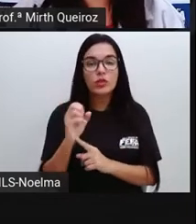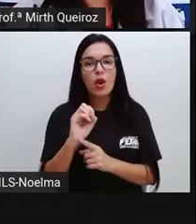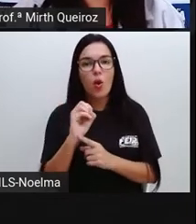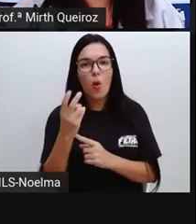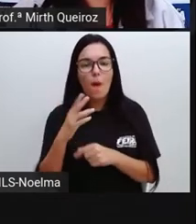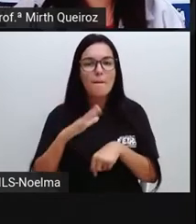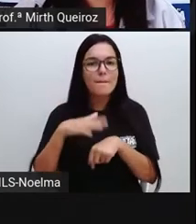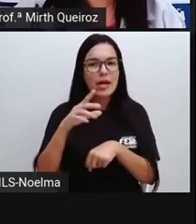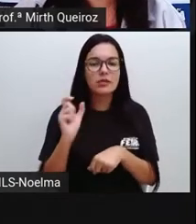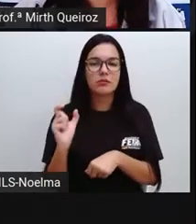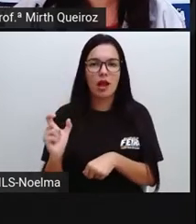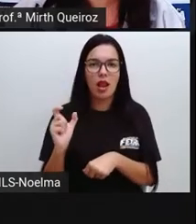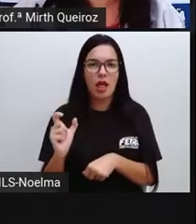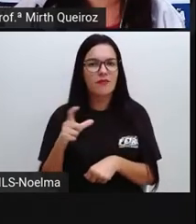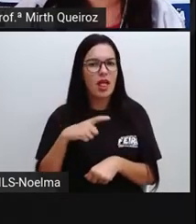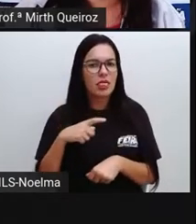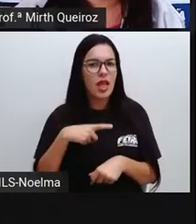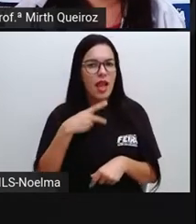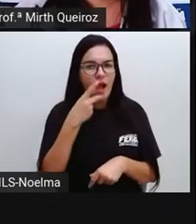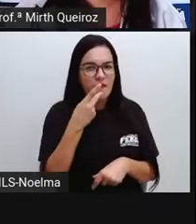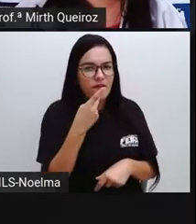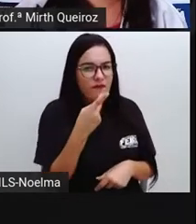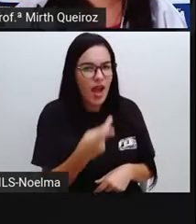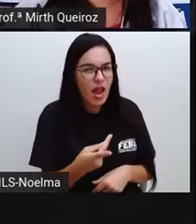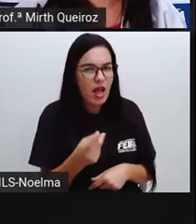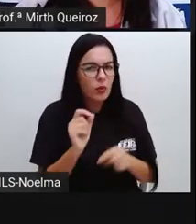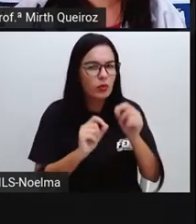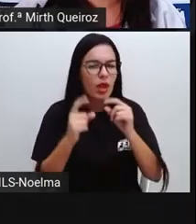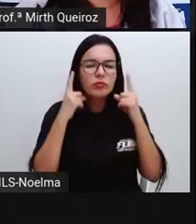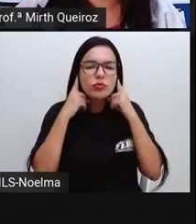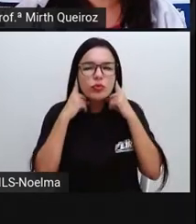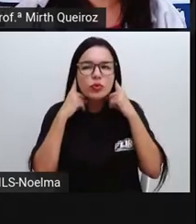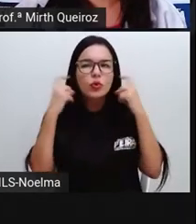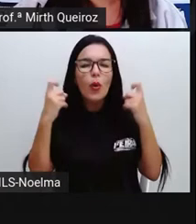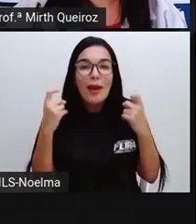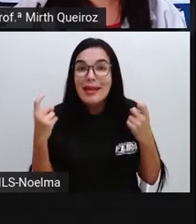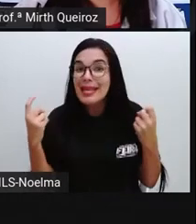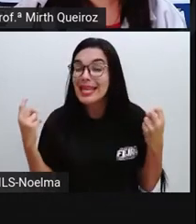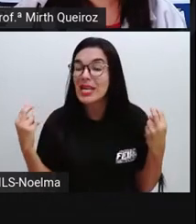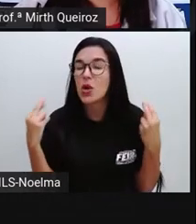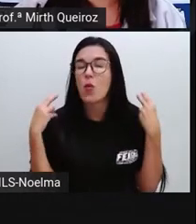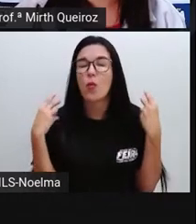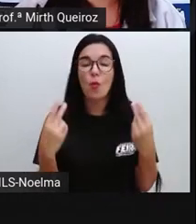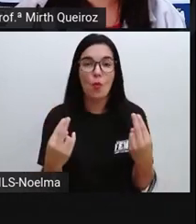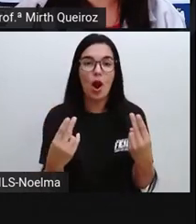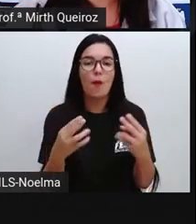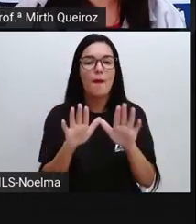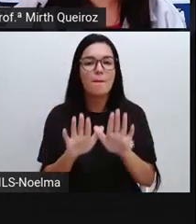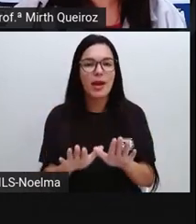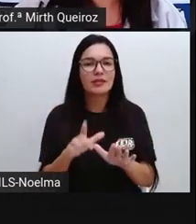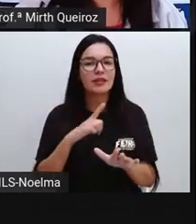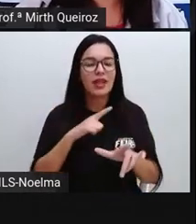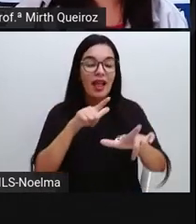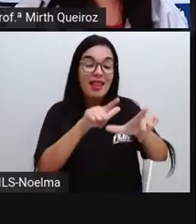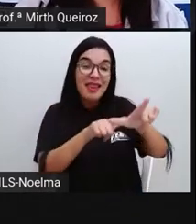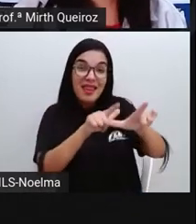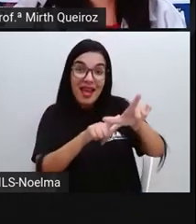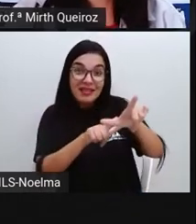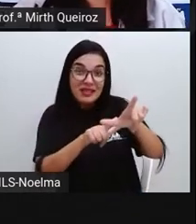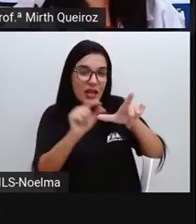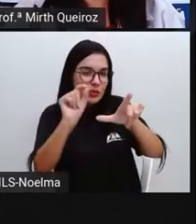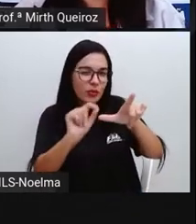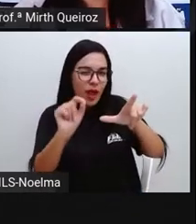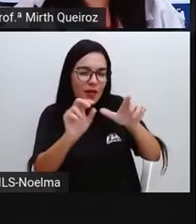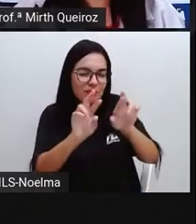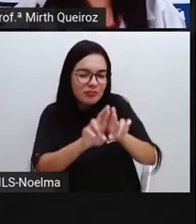mais palavras que são pronunciadas com sons idênticos, mas que apresentam letras que